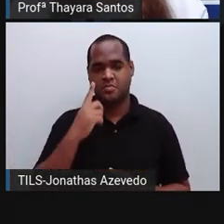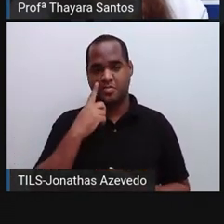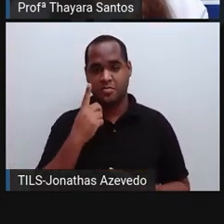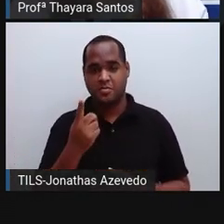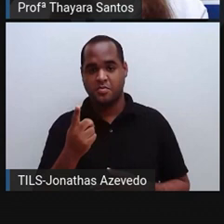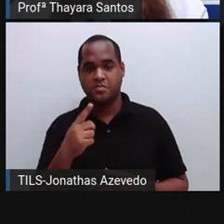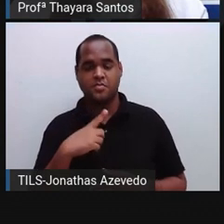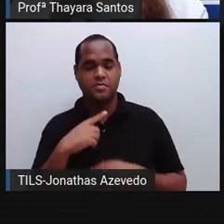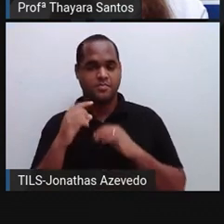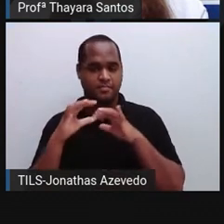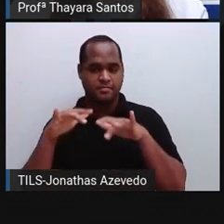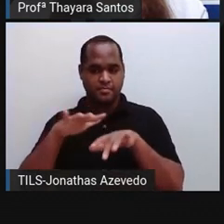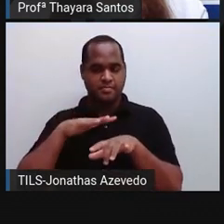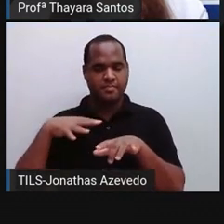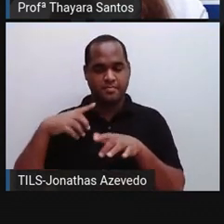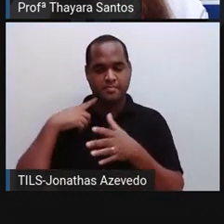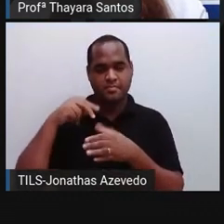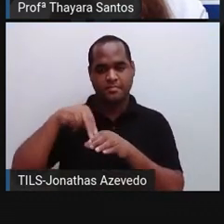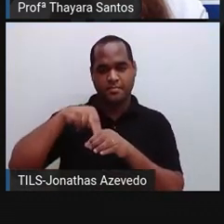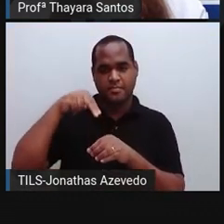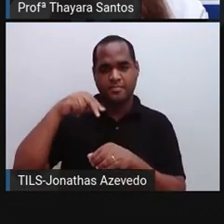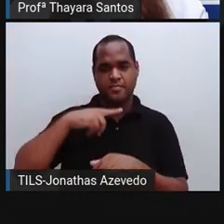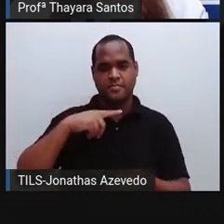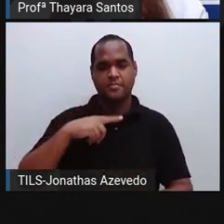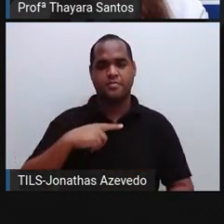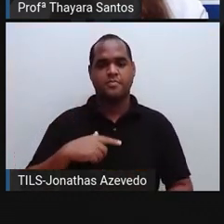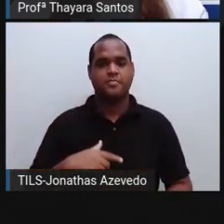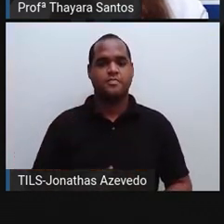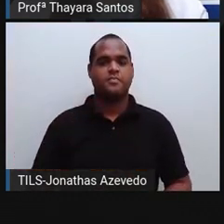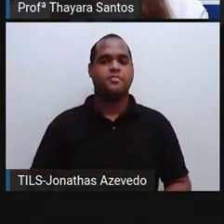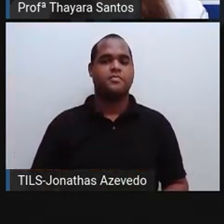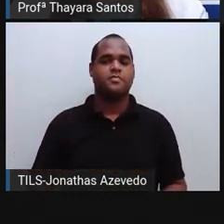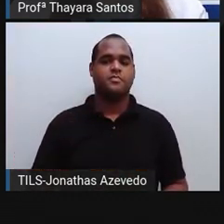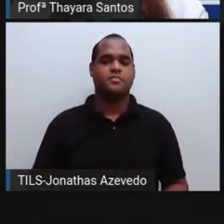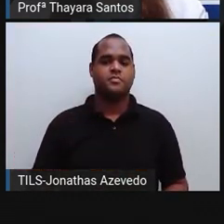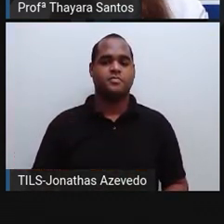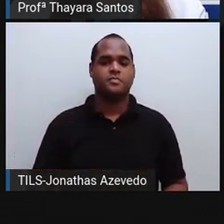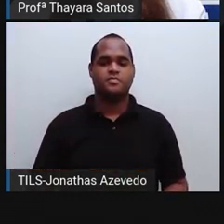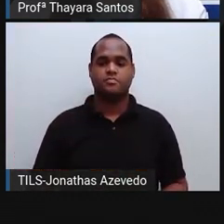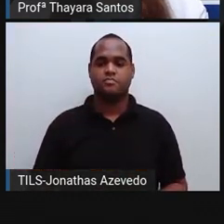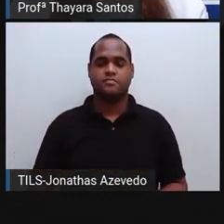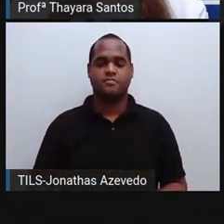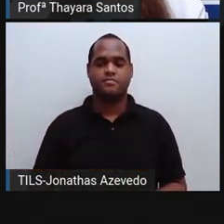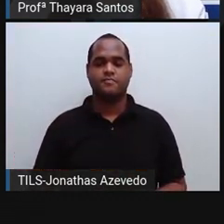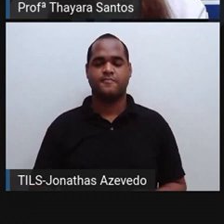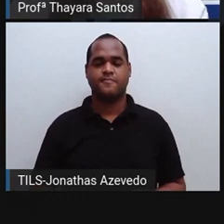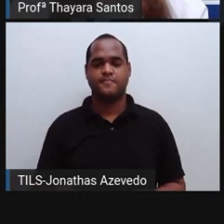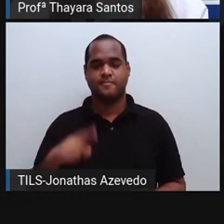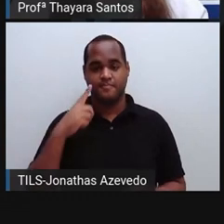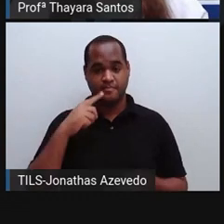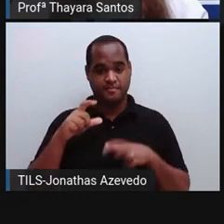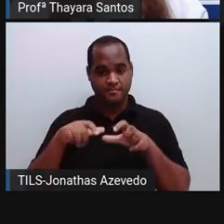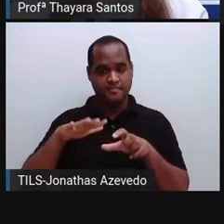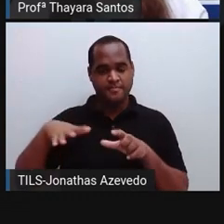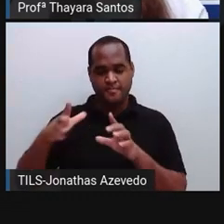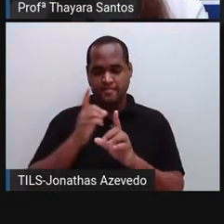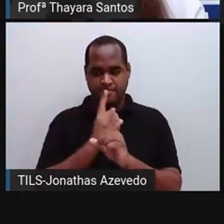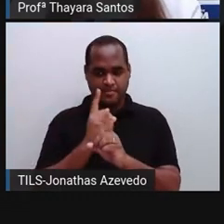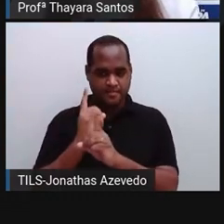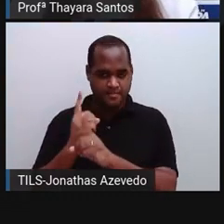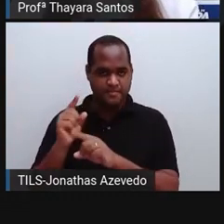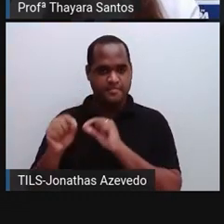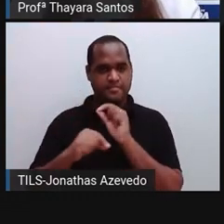neurônio, onde se localiza o núcleo. Eu acho que é a serotonina. Vou colocar ela aqui. Zona de encontro entre dois